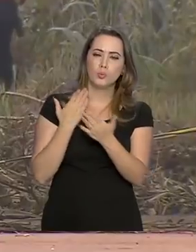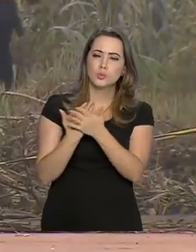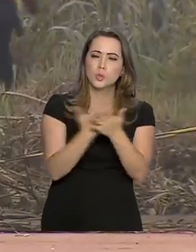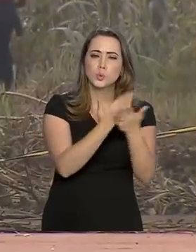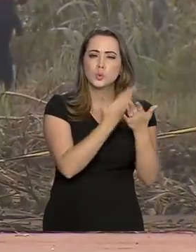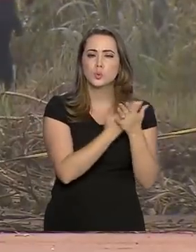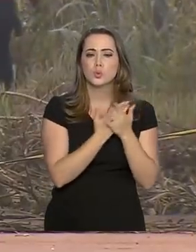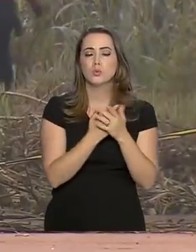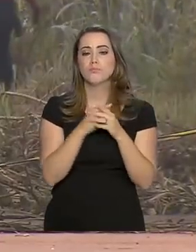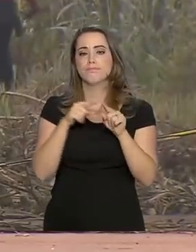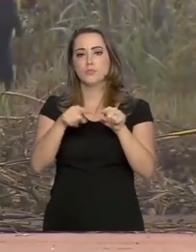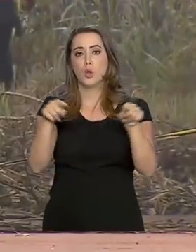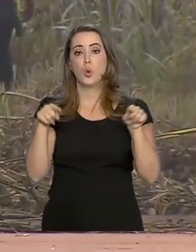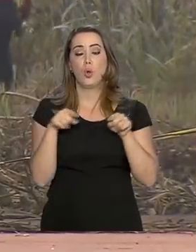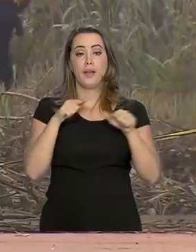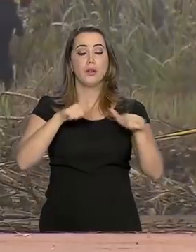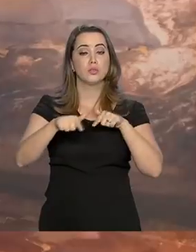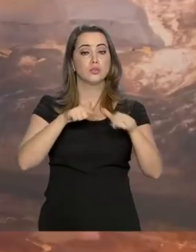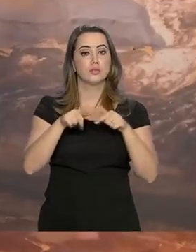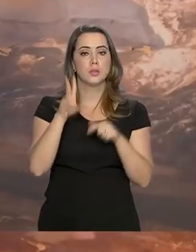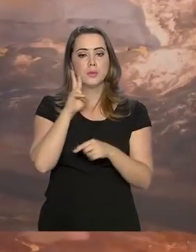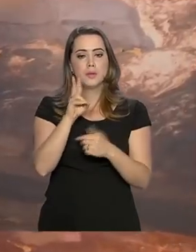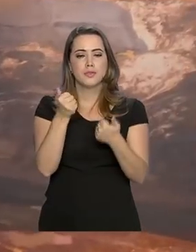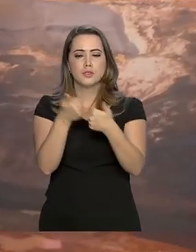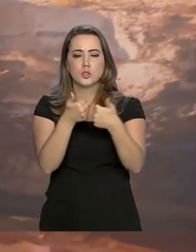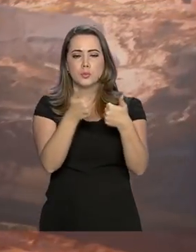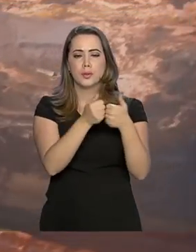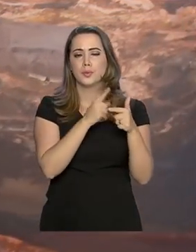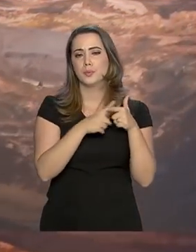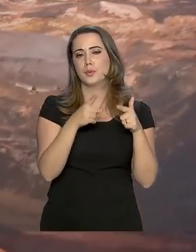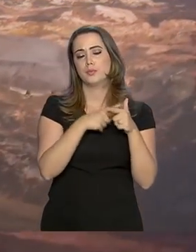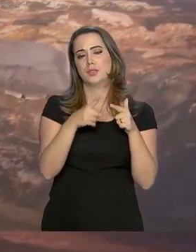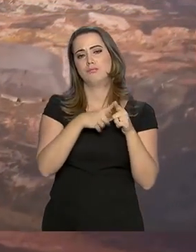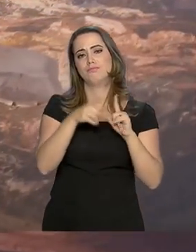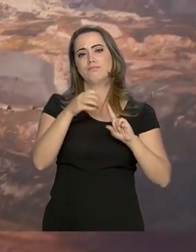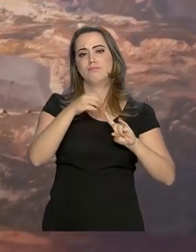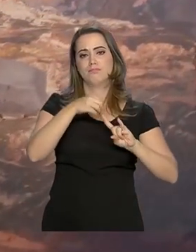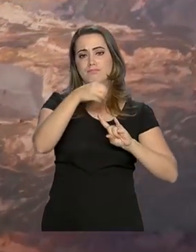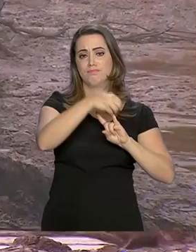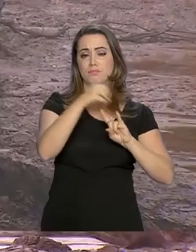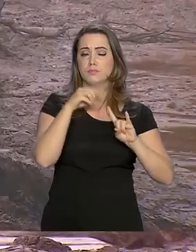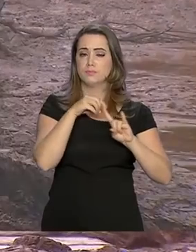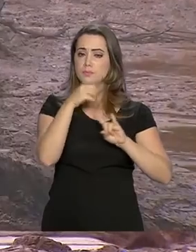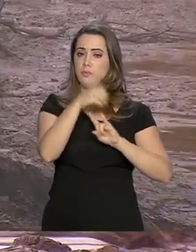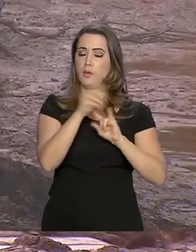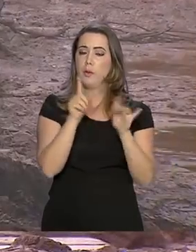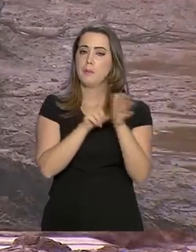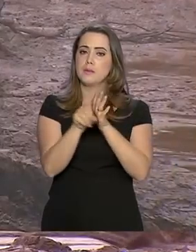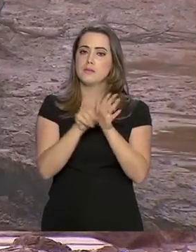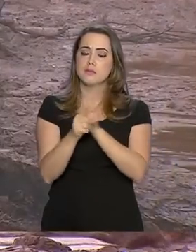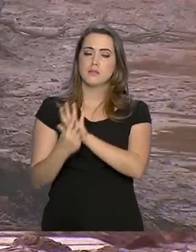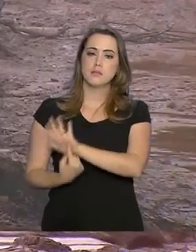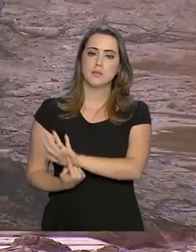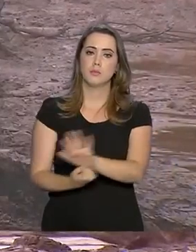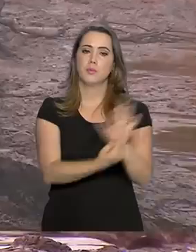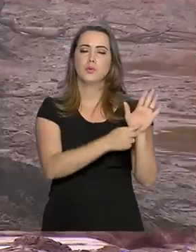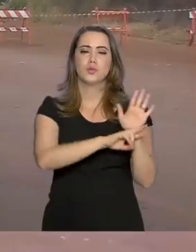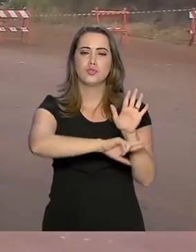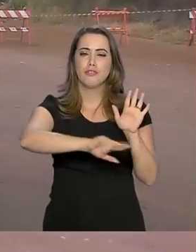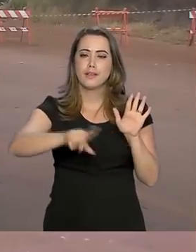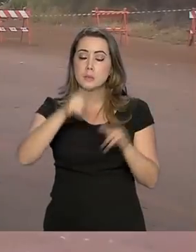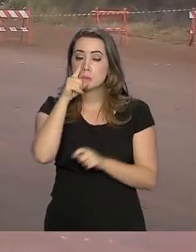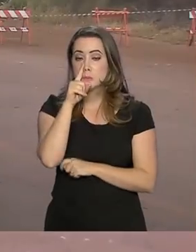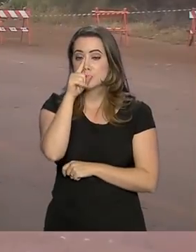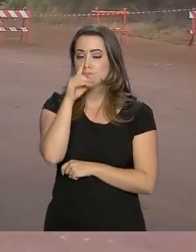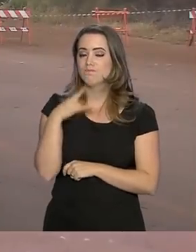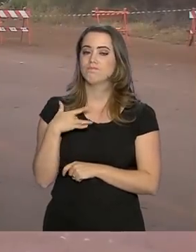montaram um escritório de emergência para acompanhar a tragédia de Brumadinho. Um levantamento inicial revelou diversos riscos para